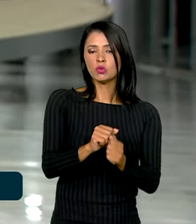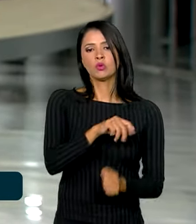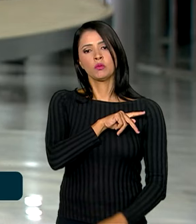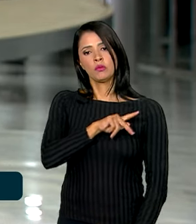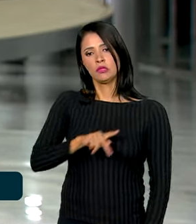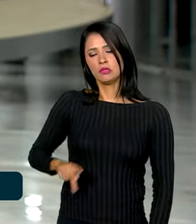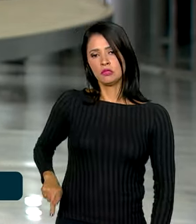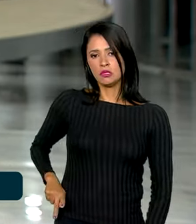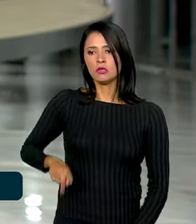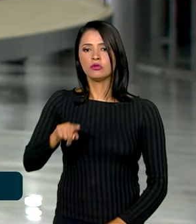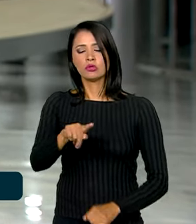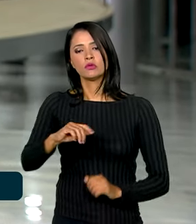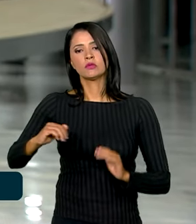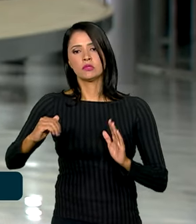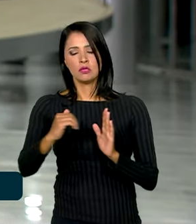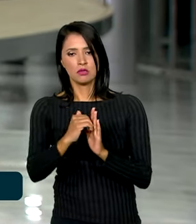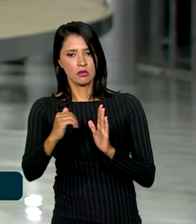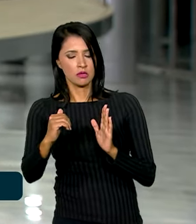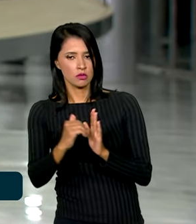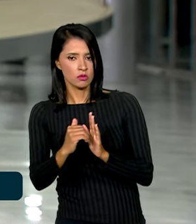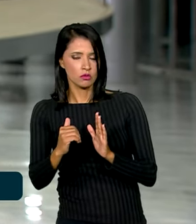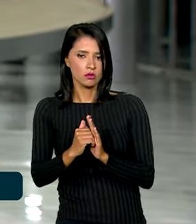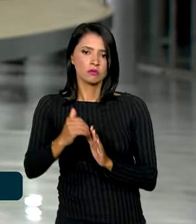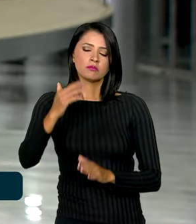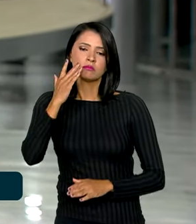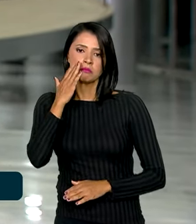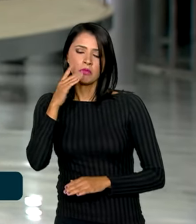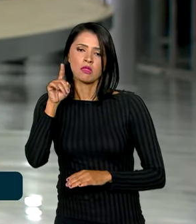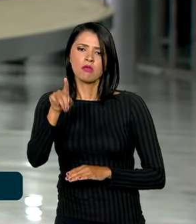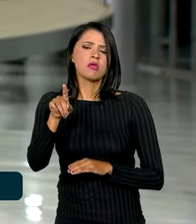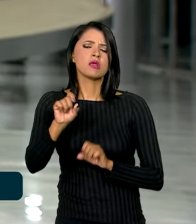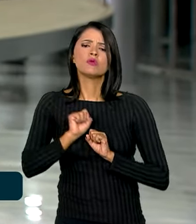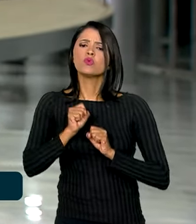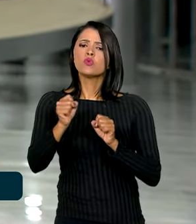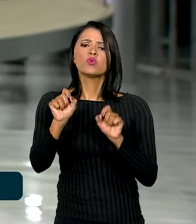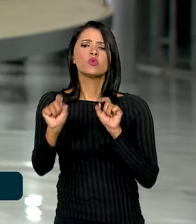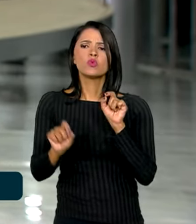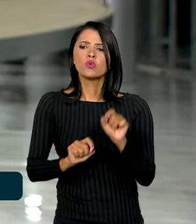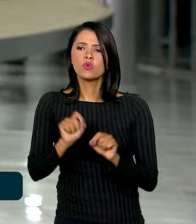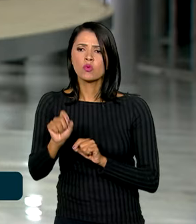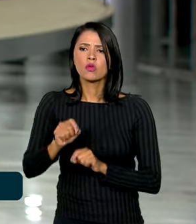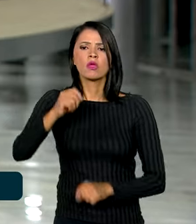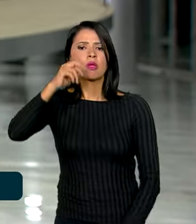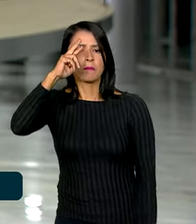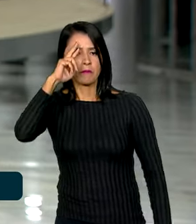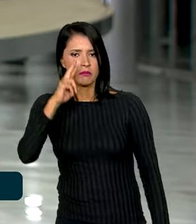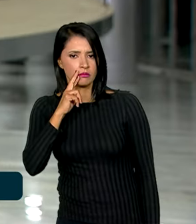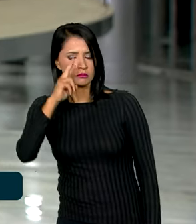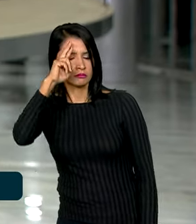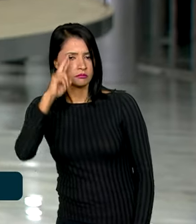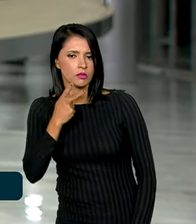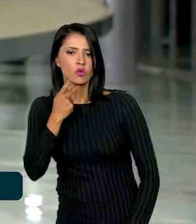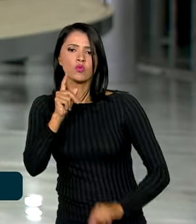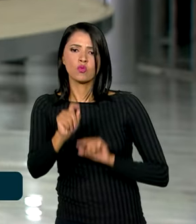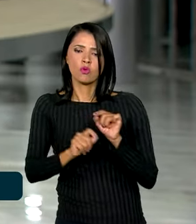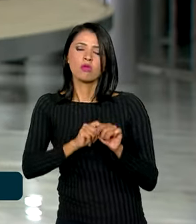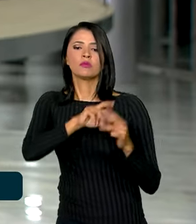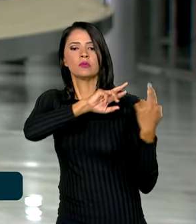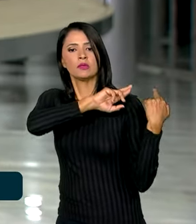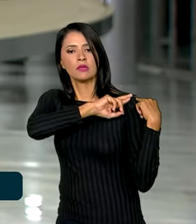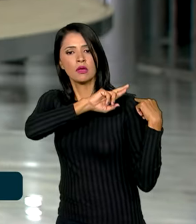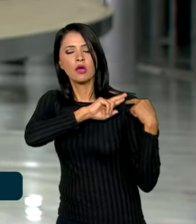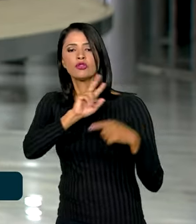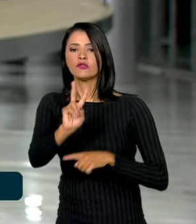Senado, Rodrigo Pacheco. O secretário e ministro interino defendeu a medida diante da responsabilidade fiscal e o